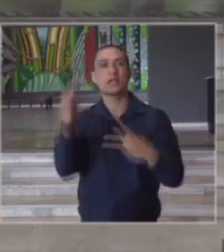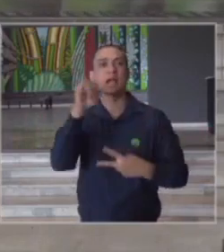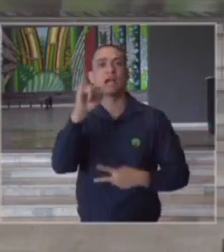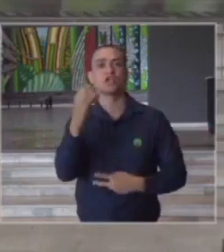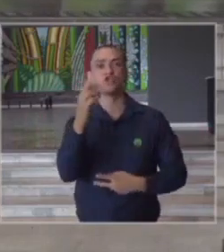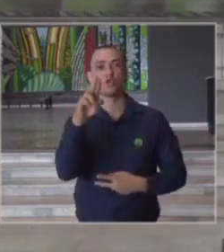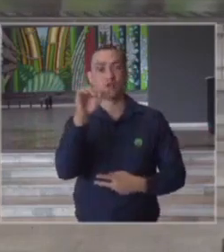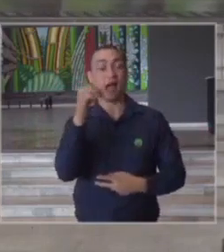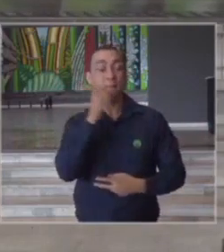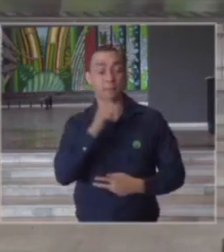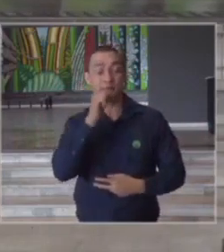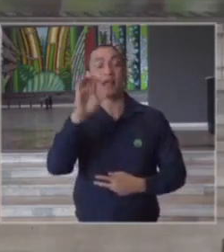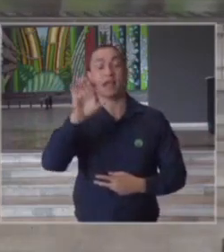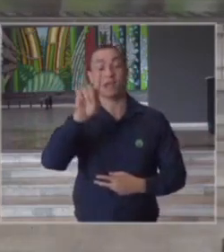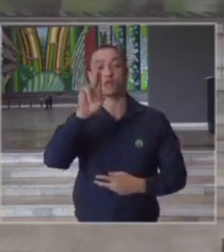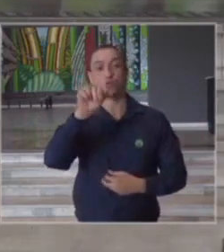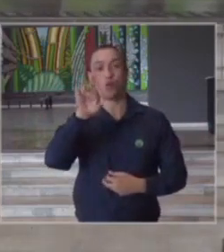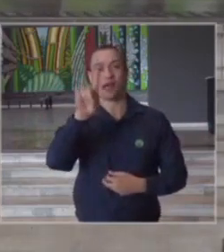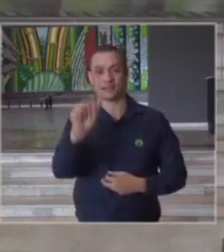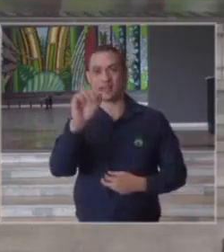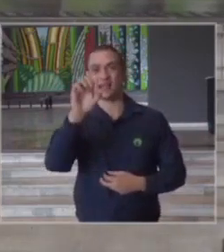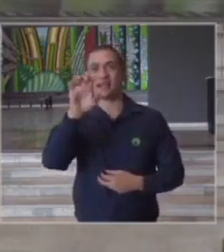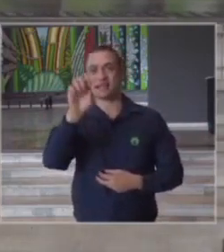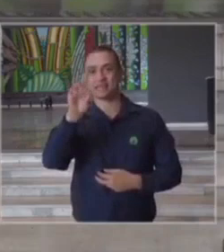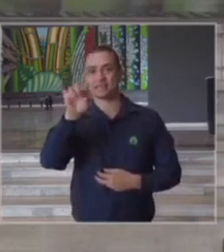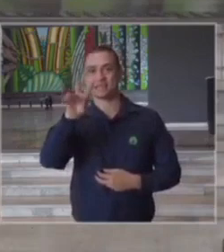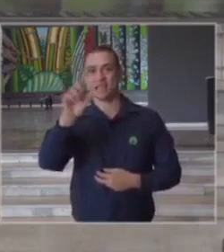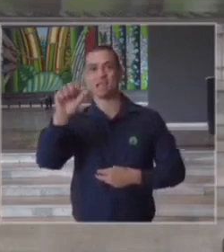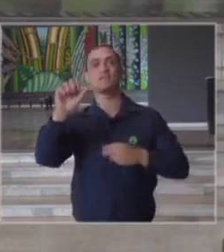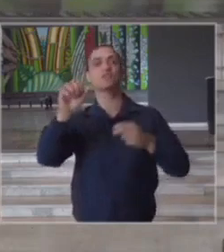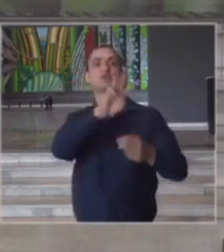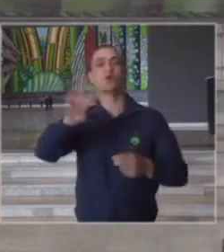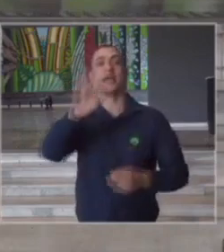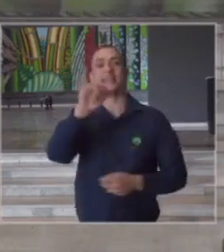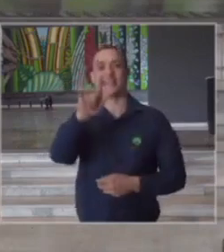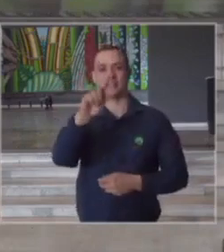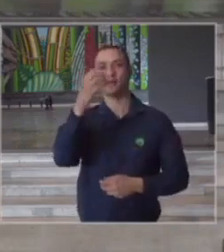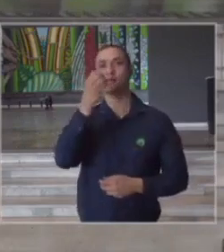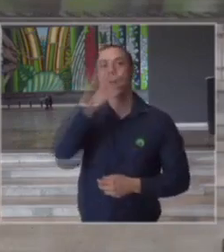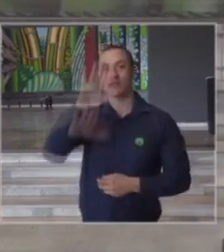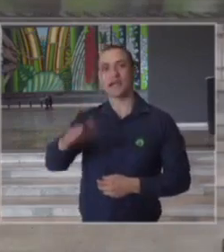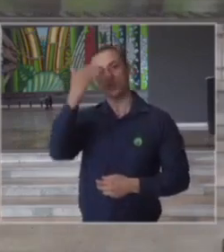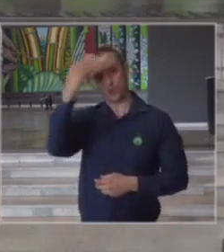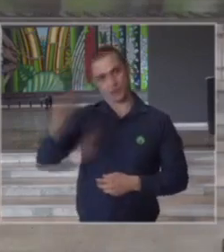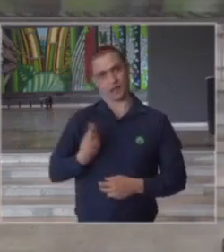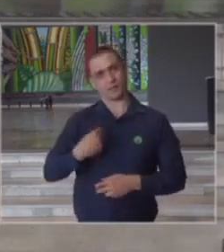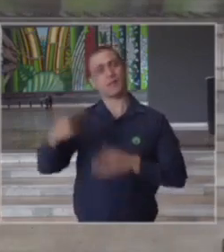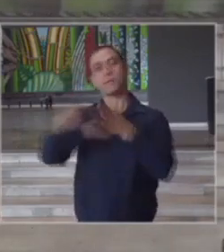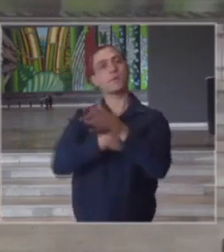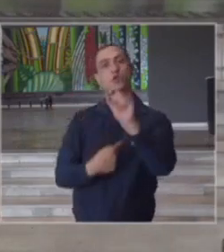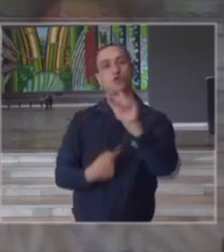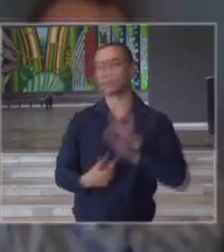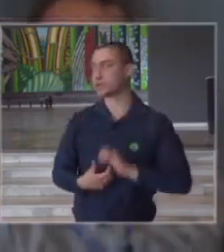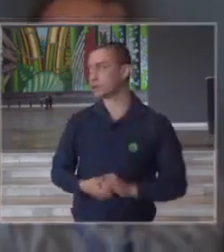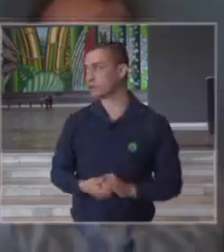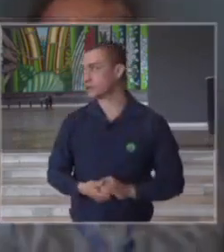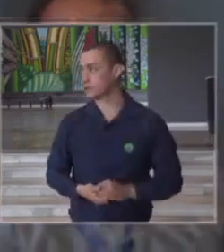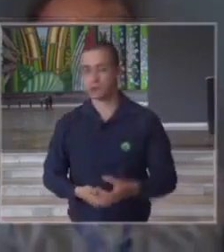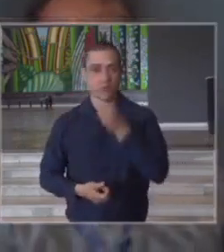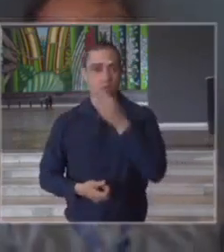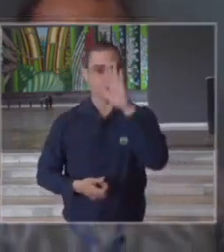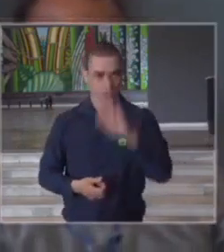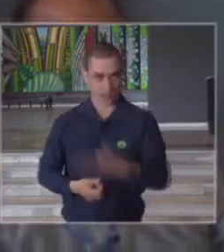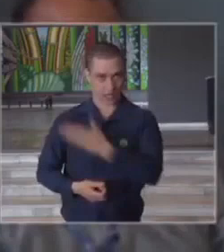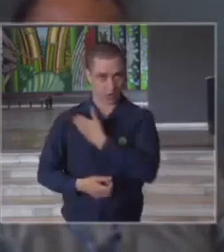Eduarda Esteves Duig Eduarda boa tarde obrigado pela presença sua pergunta por favor boa tarde